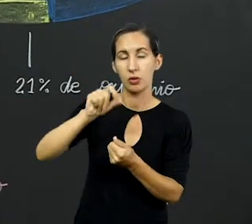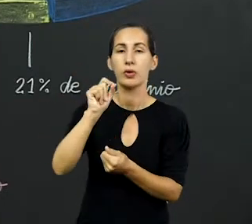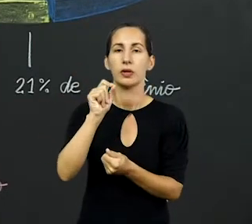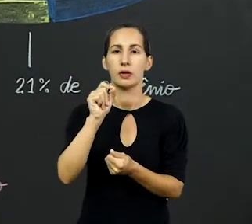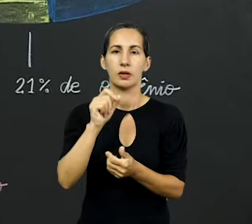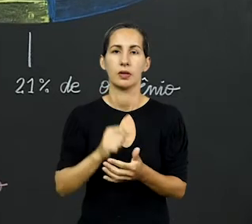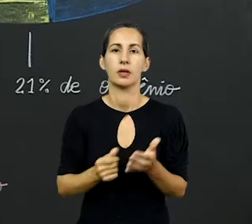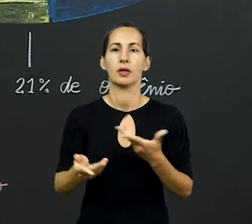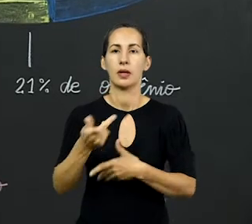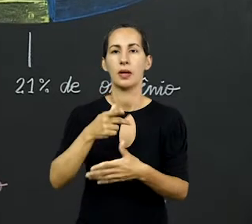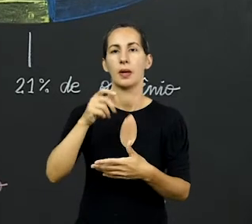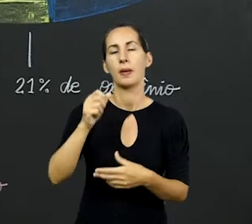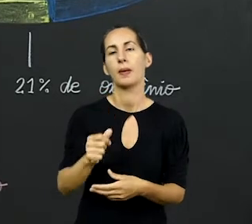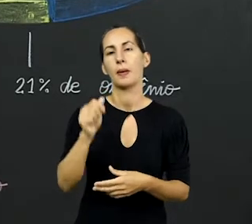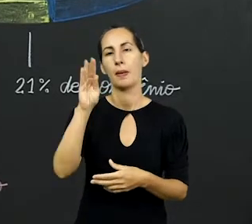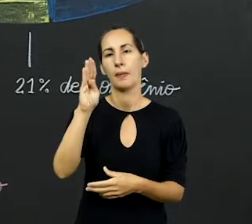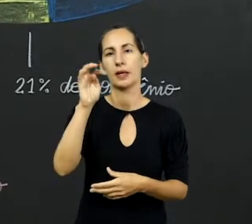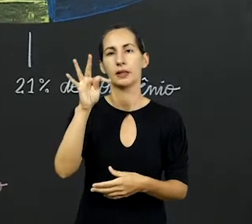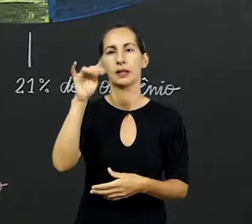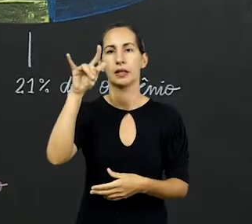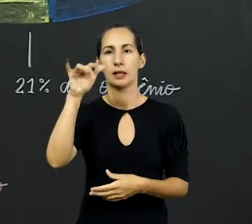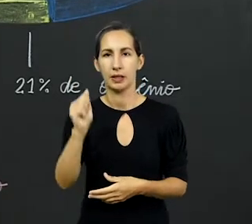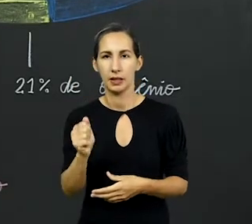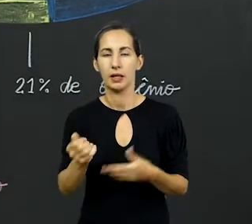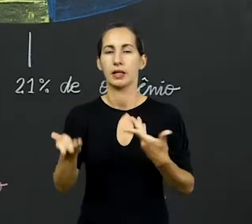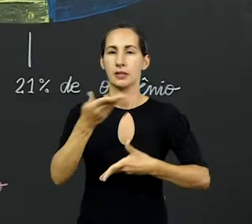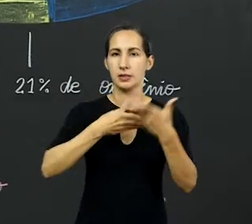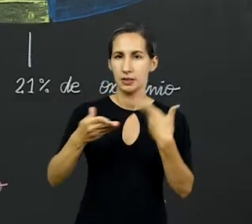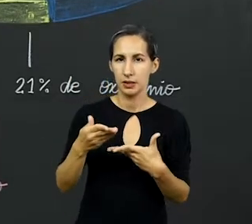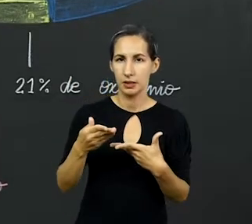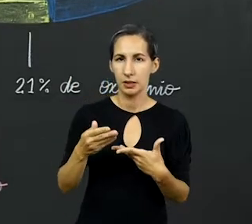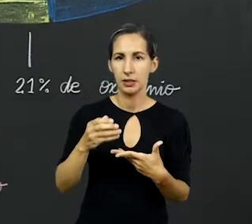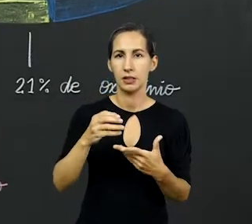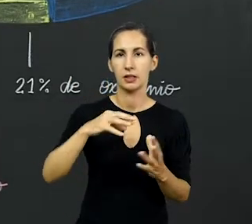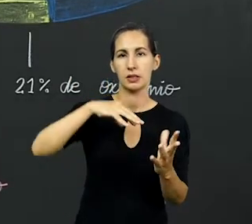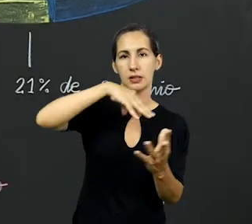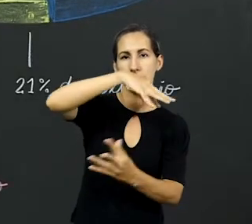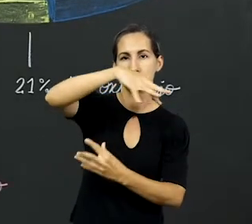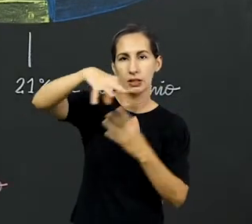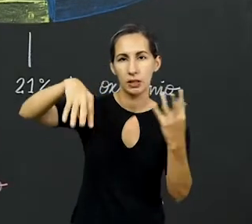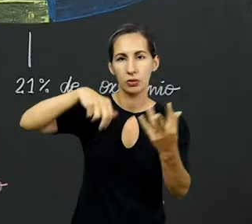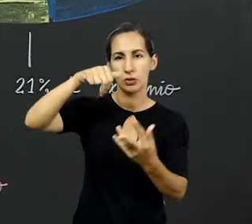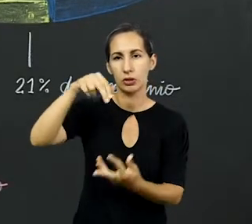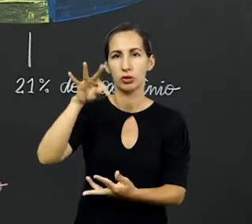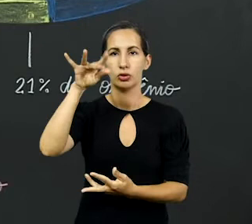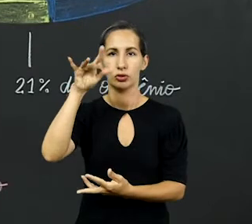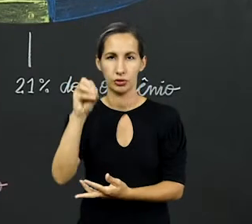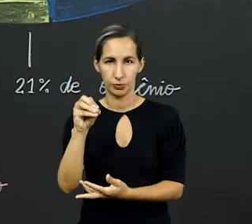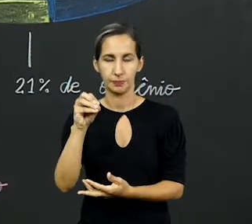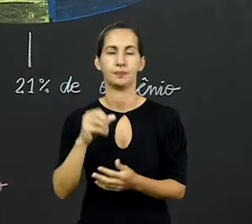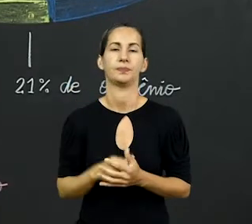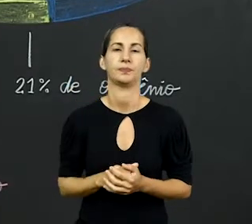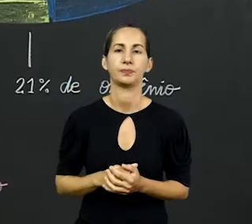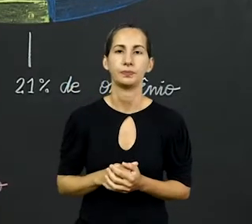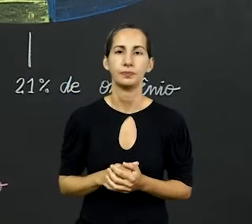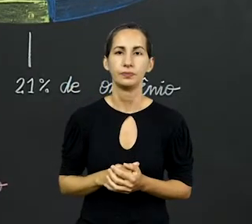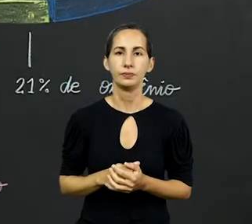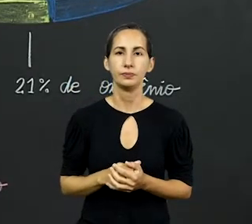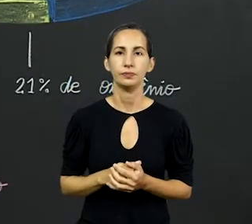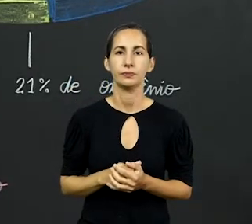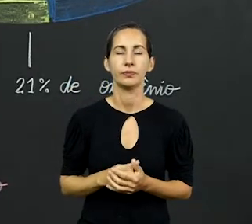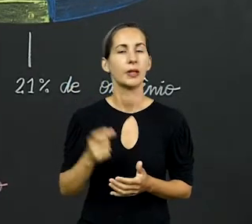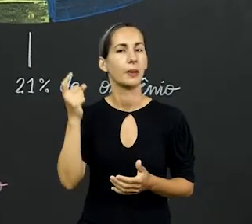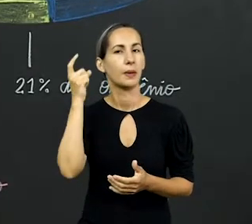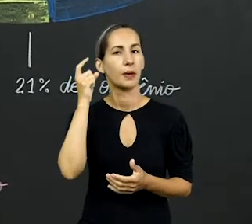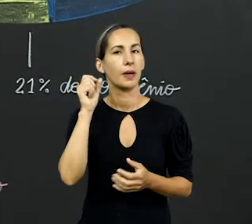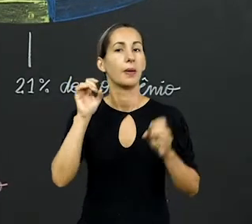são eles? Bactérias. Existe um processo chamado ciclo do nitrogênio. O ciclo do nitrogênio, as